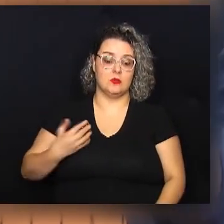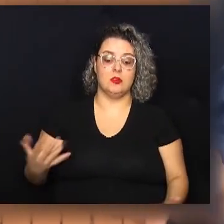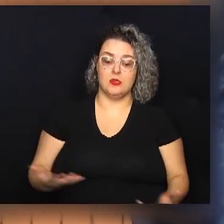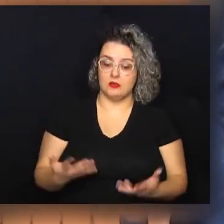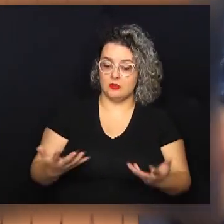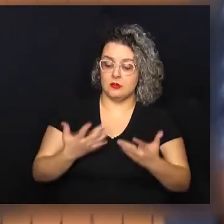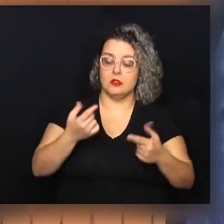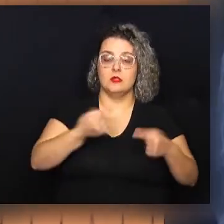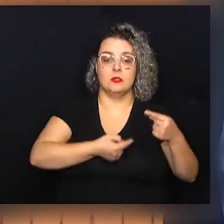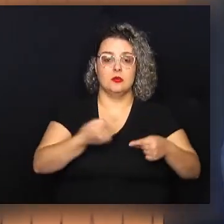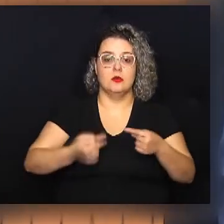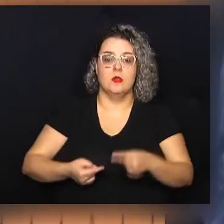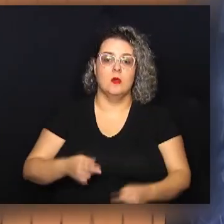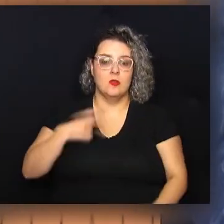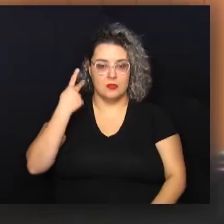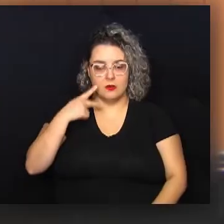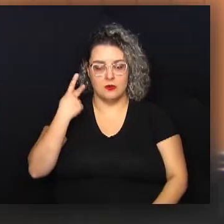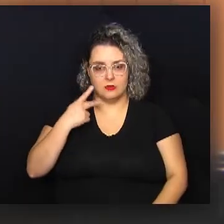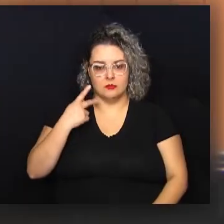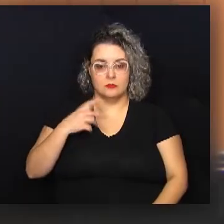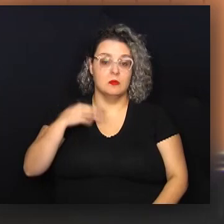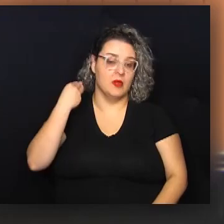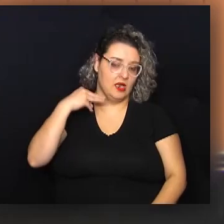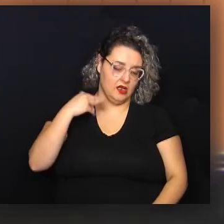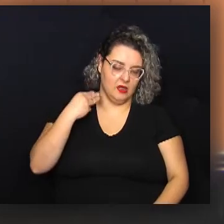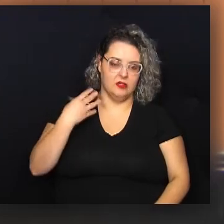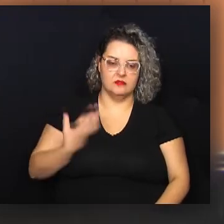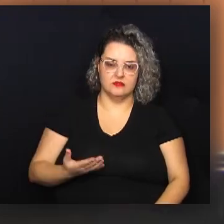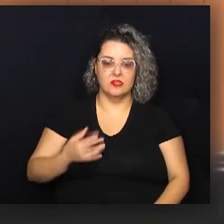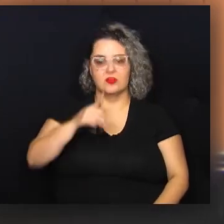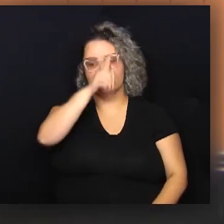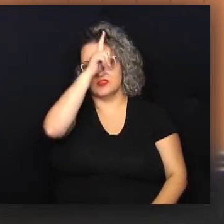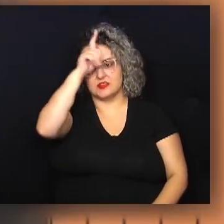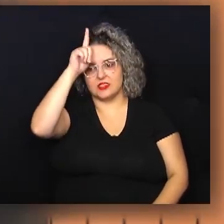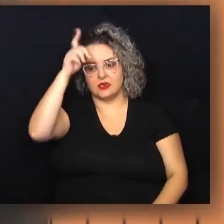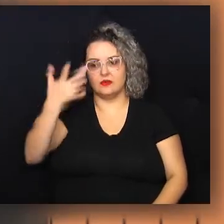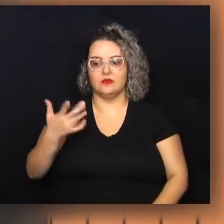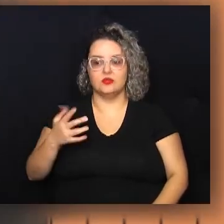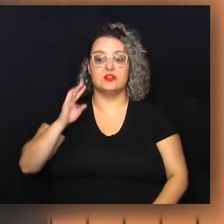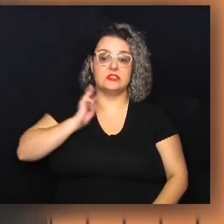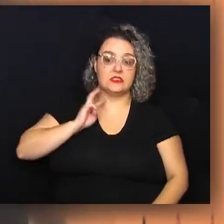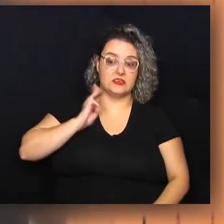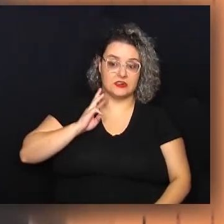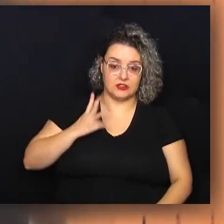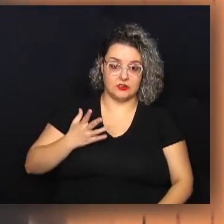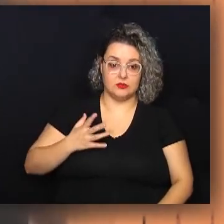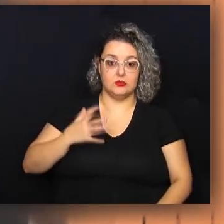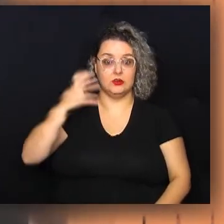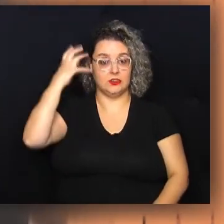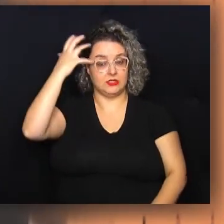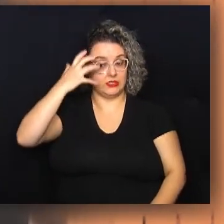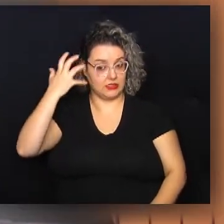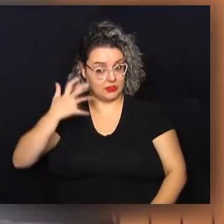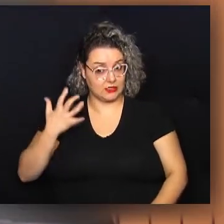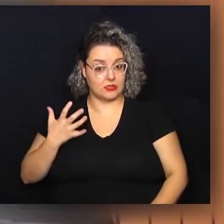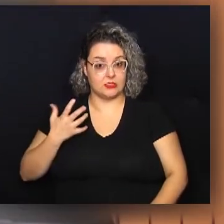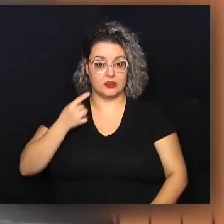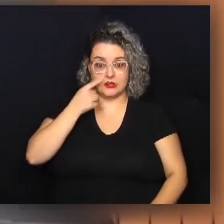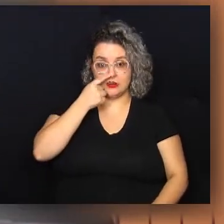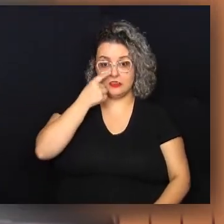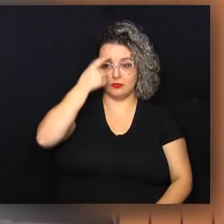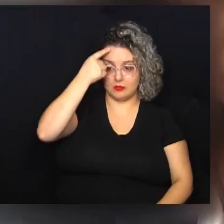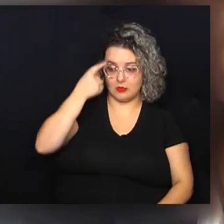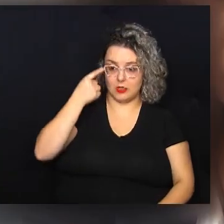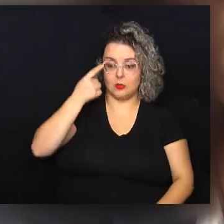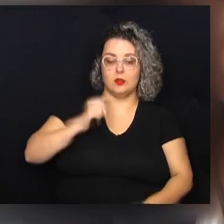tiveram iniciativa no debate, os parlamentares Mariana Conte, Gustavo Peta, Cecílio Santos, Guida